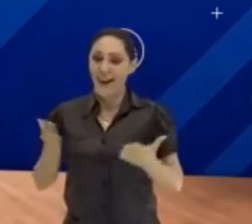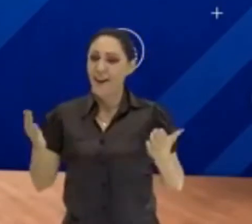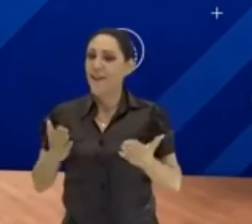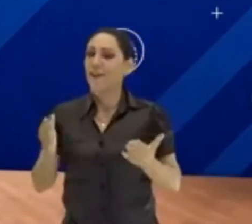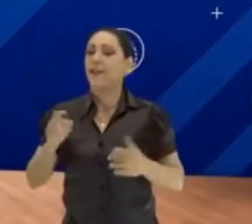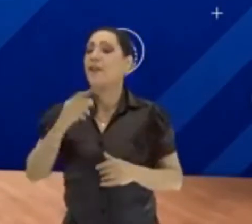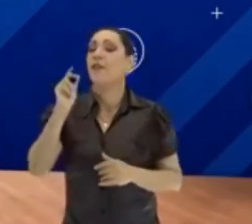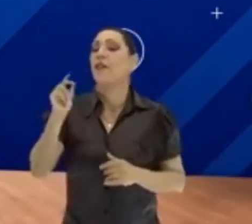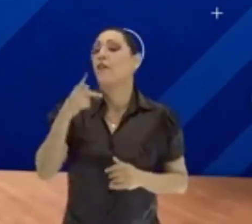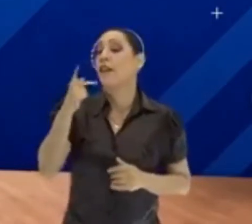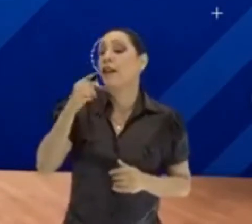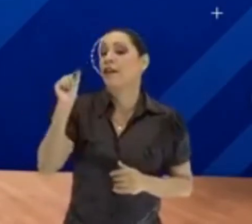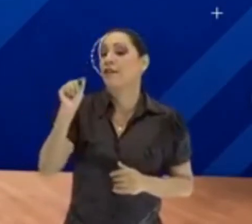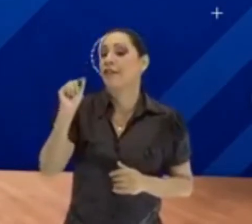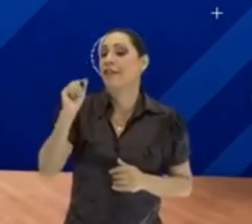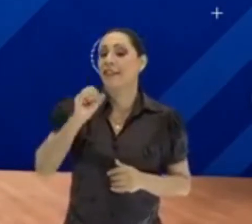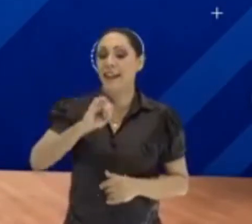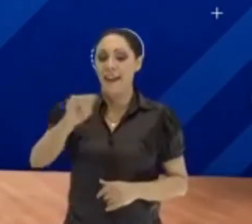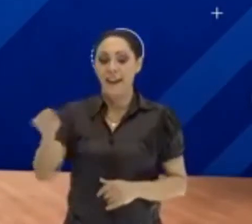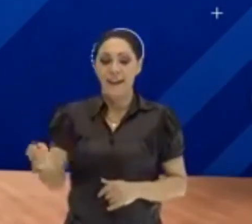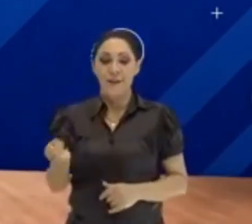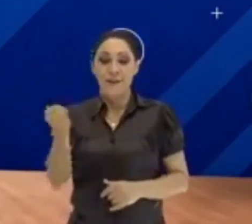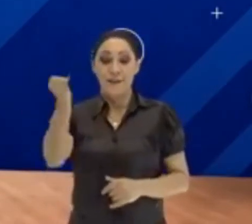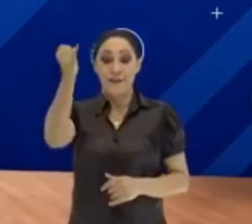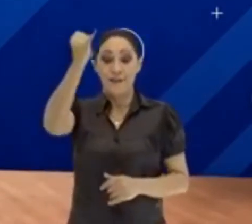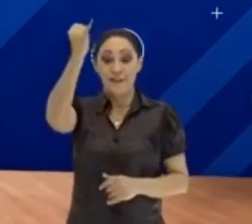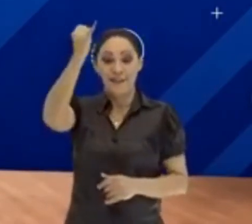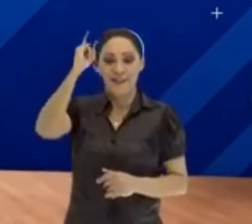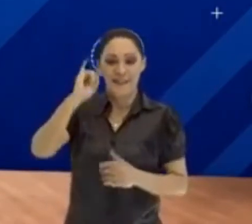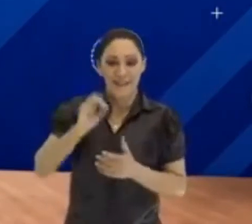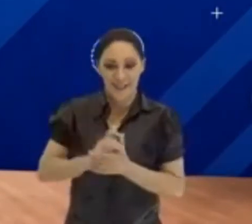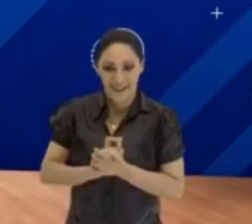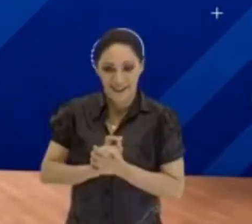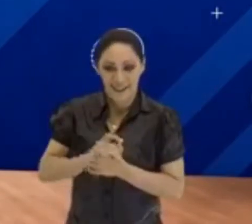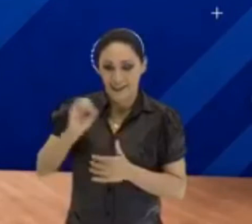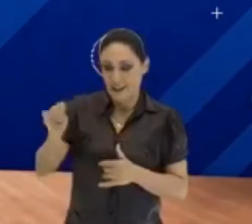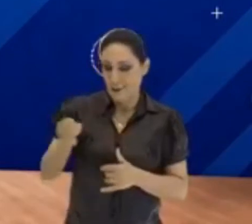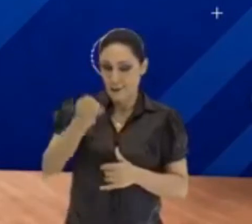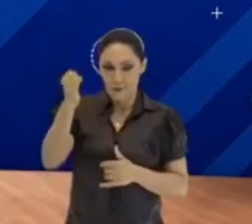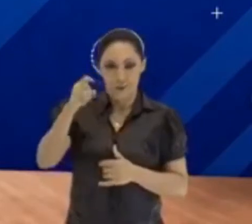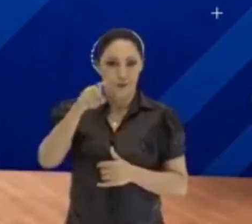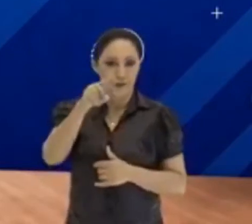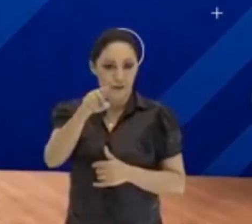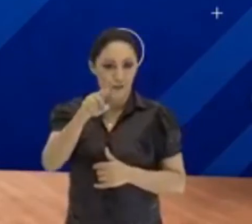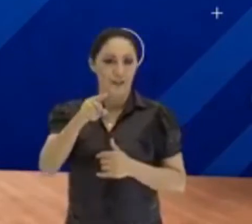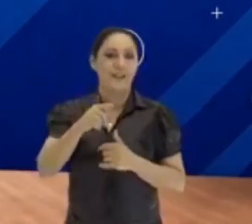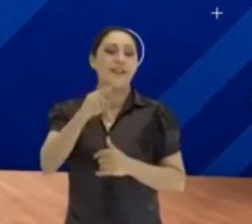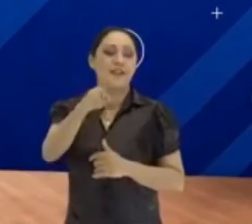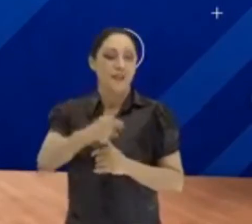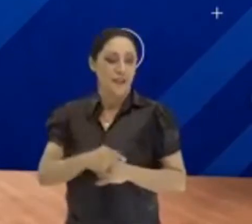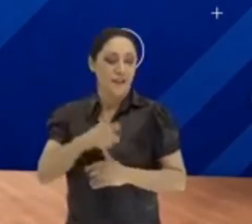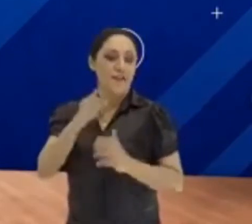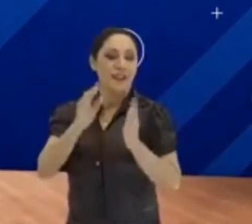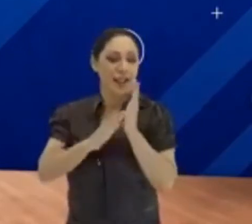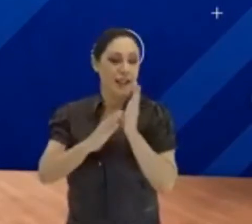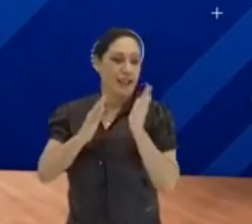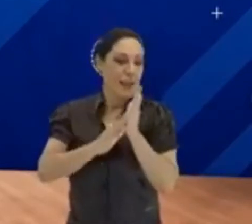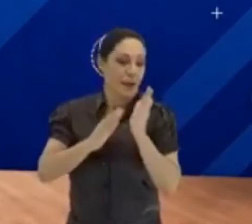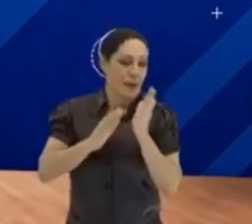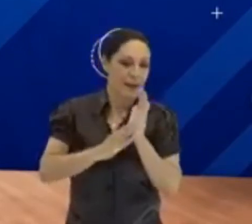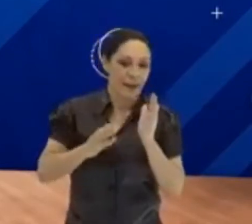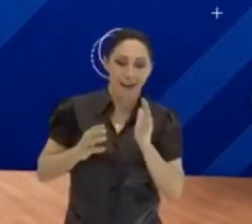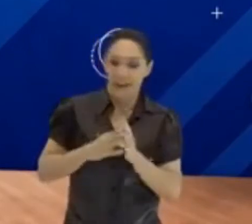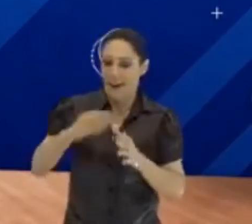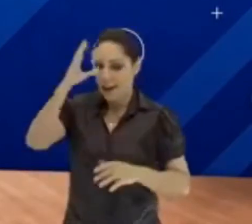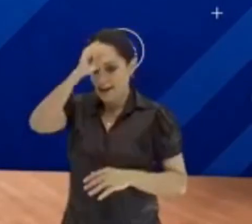vamos falar do quê, do quê, do quê? De juros. E eu juros que tu vais aprender toda essa aula de hoje. Mas aí o